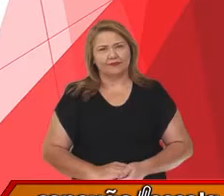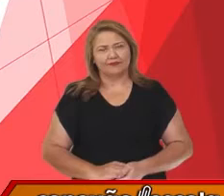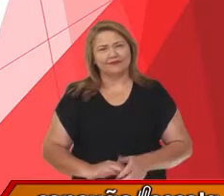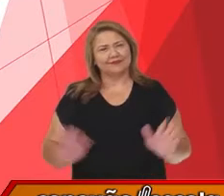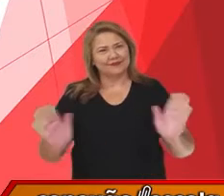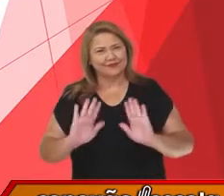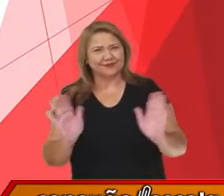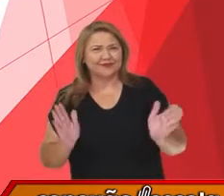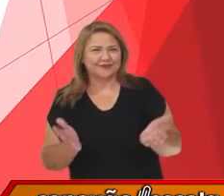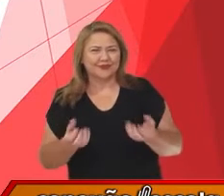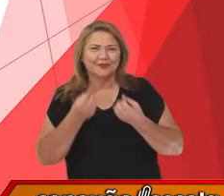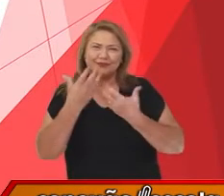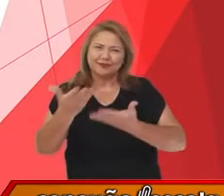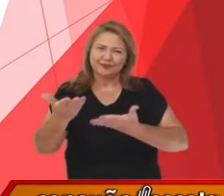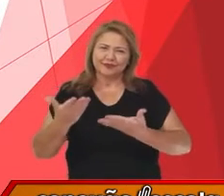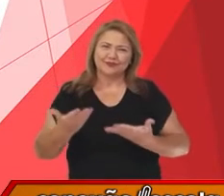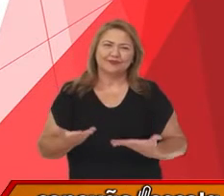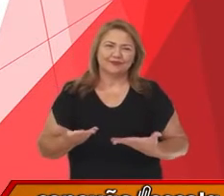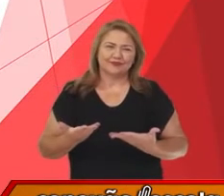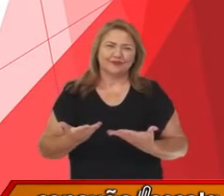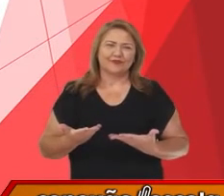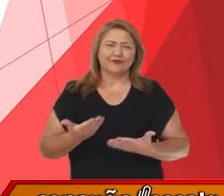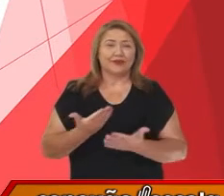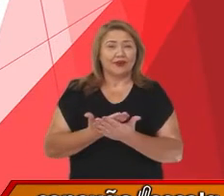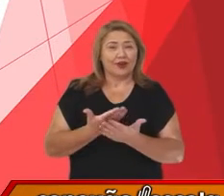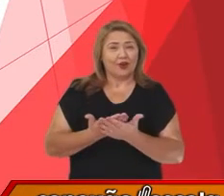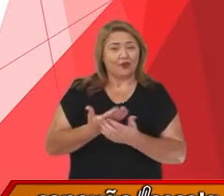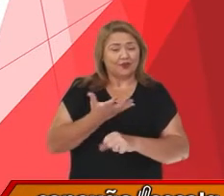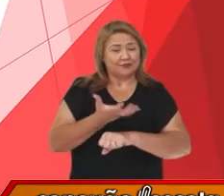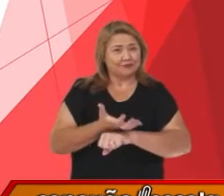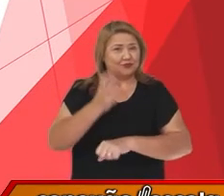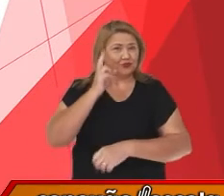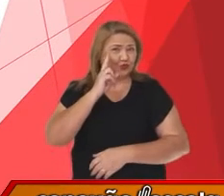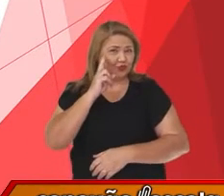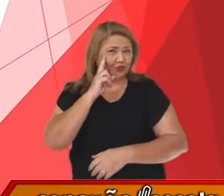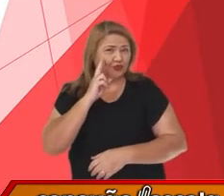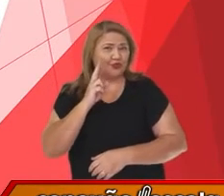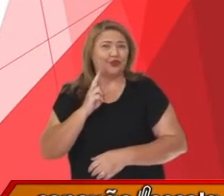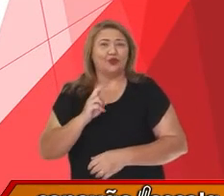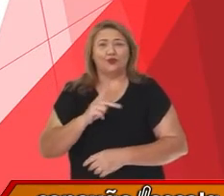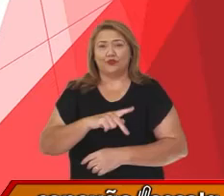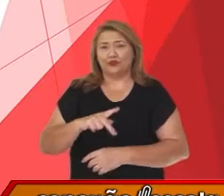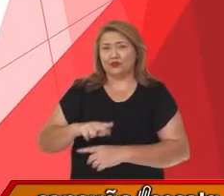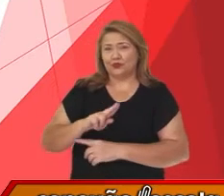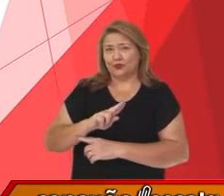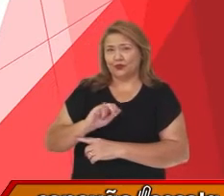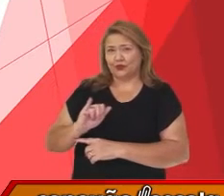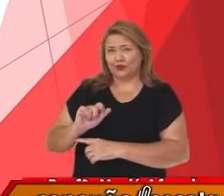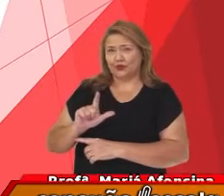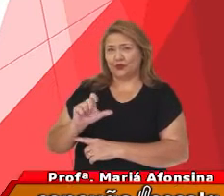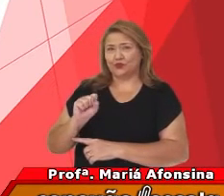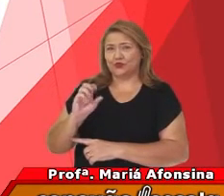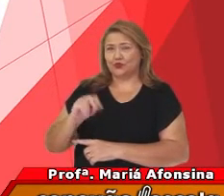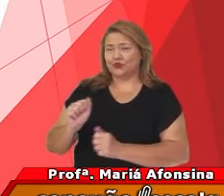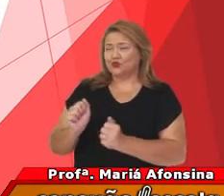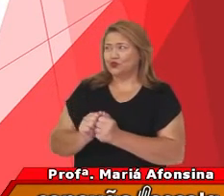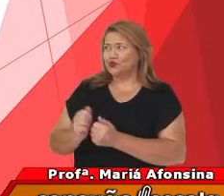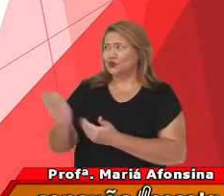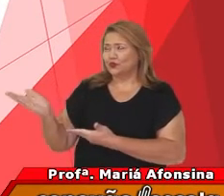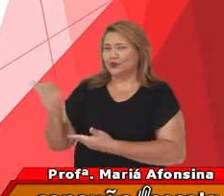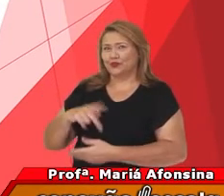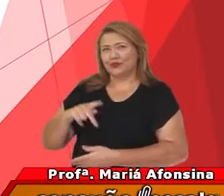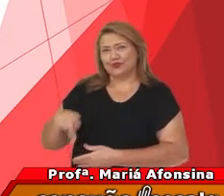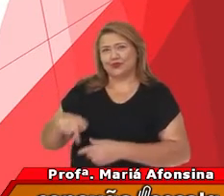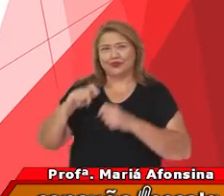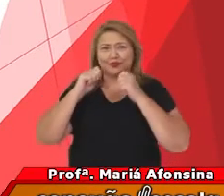Olá, sejam muito bem-vindos a mais uma aula de história. Estou aqui, professor Wilson, juntamente com a professora